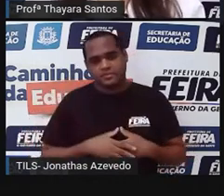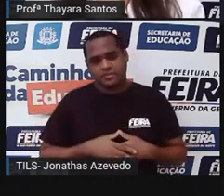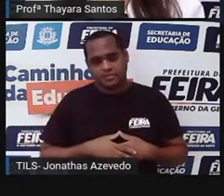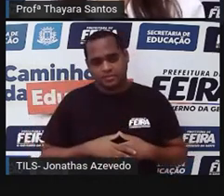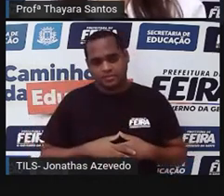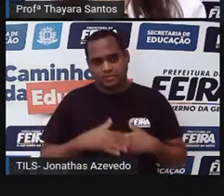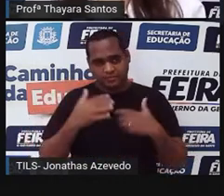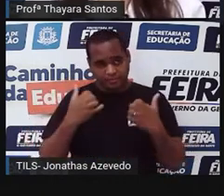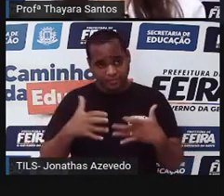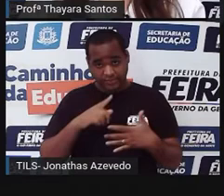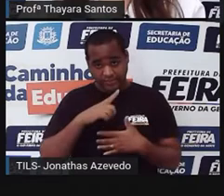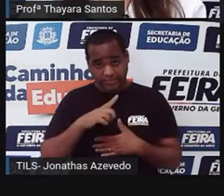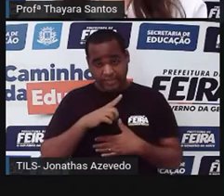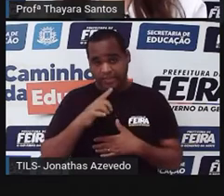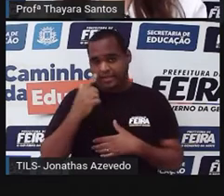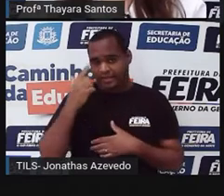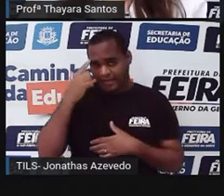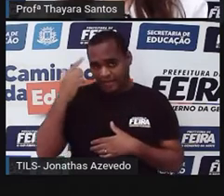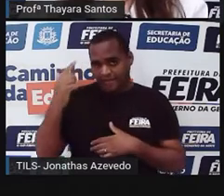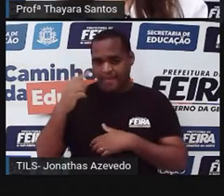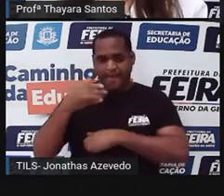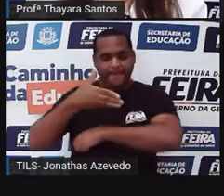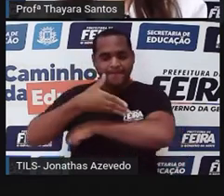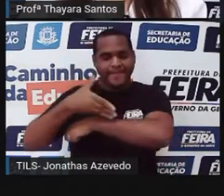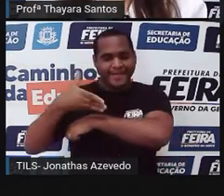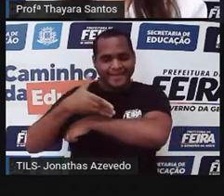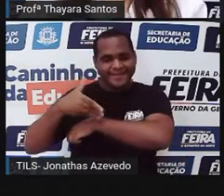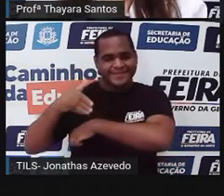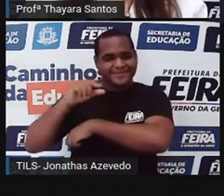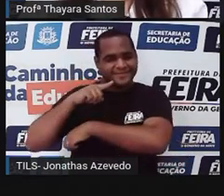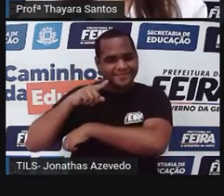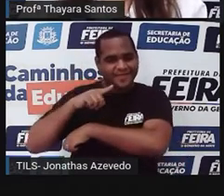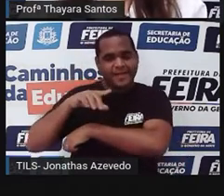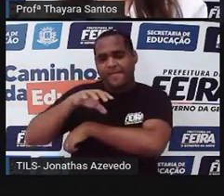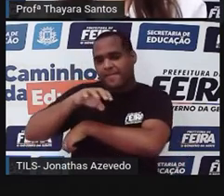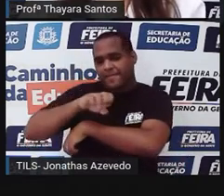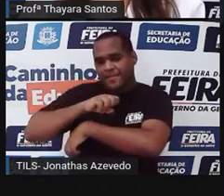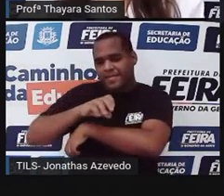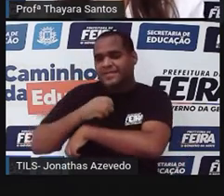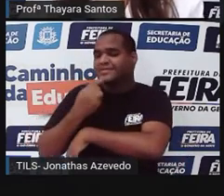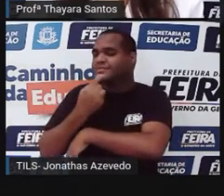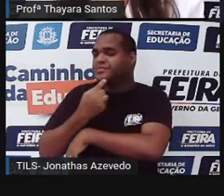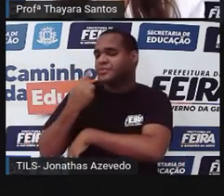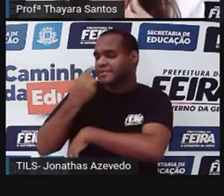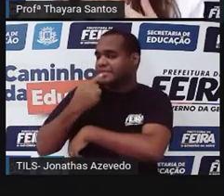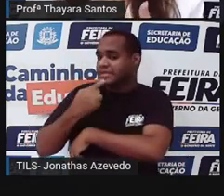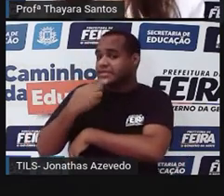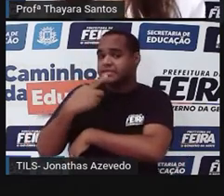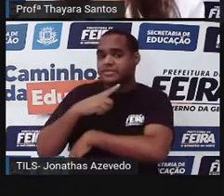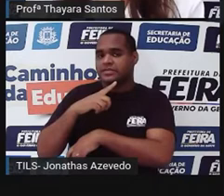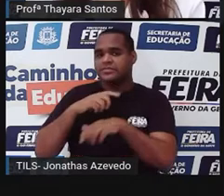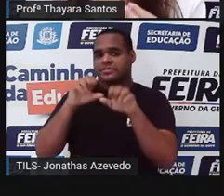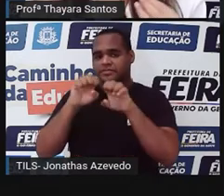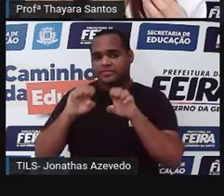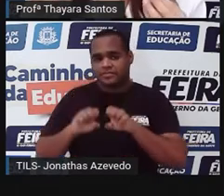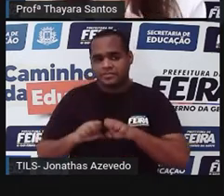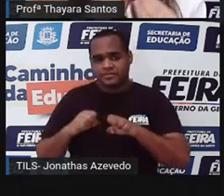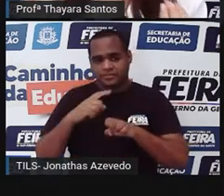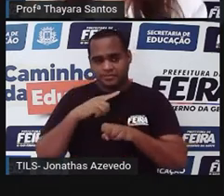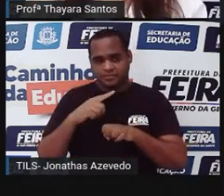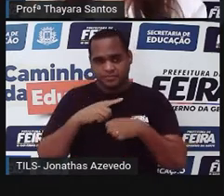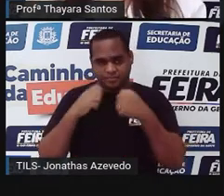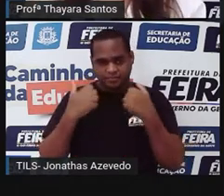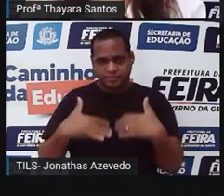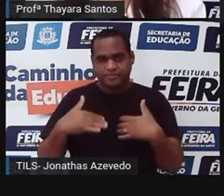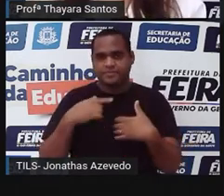Eles têm respiração branquial, isso quer dizer que ali perto da da boca deles, eles têm uma estrutura que são